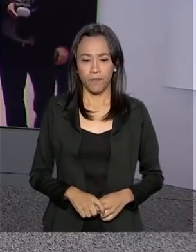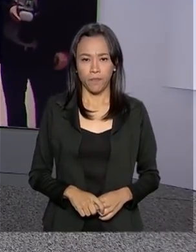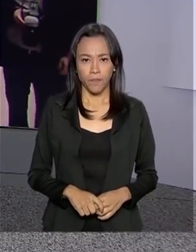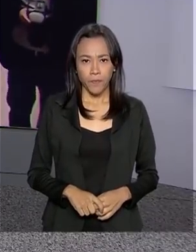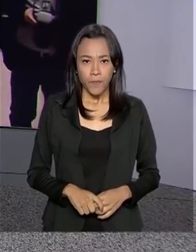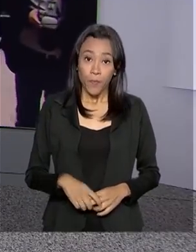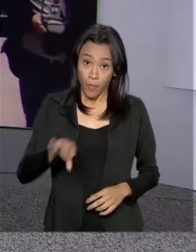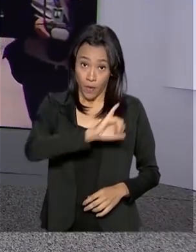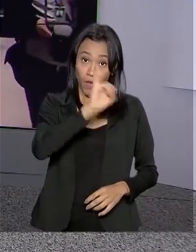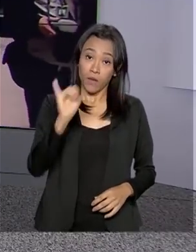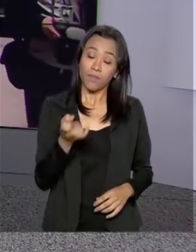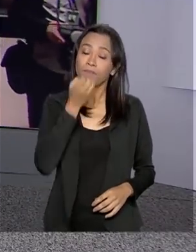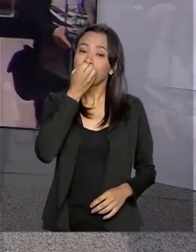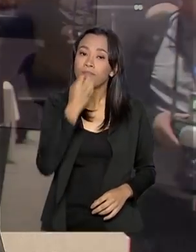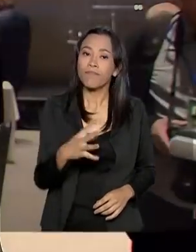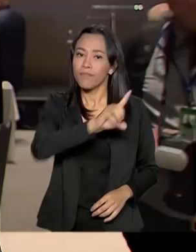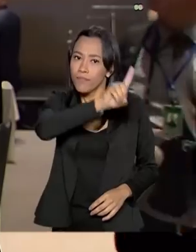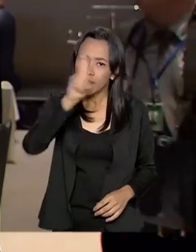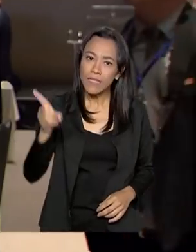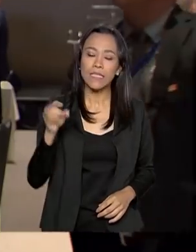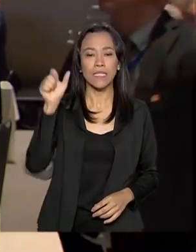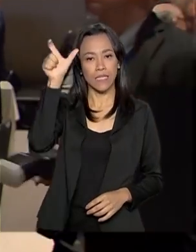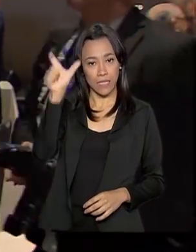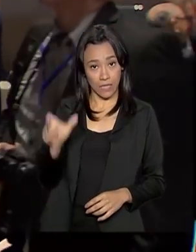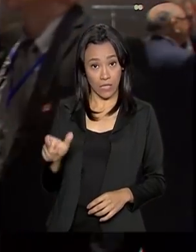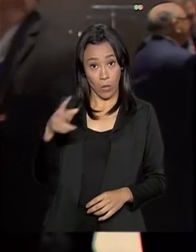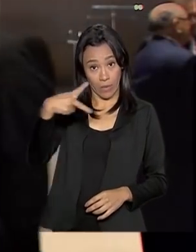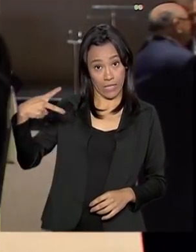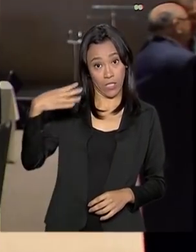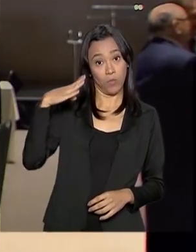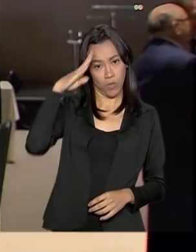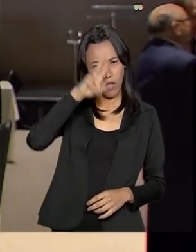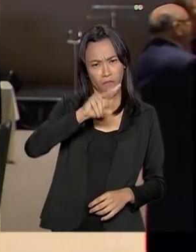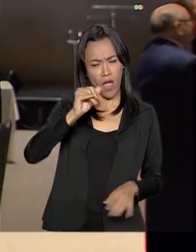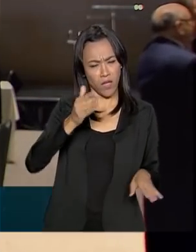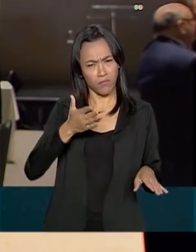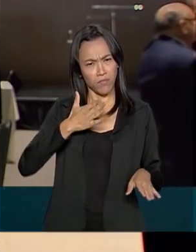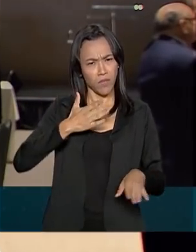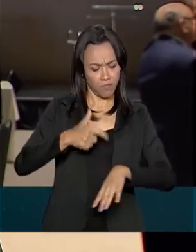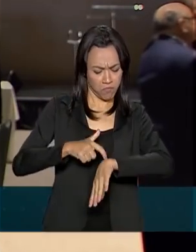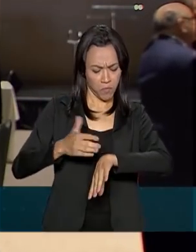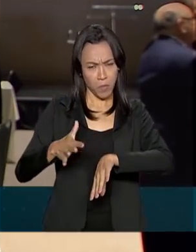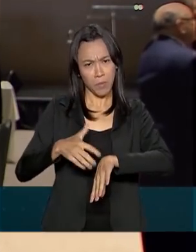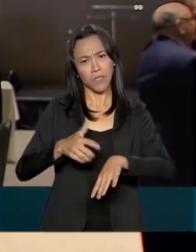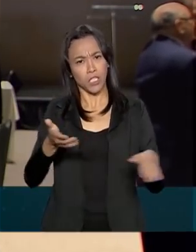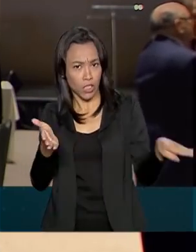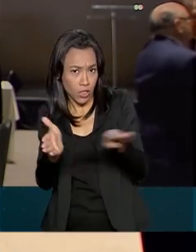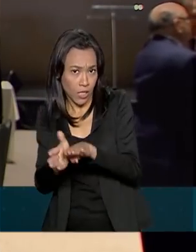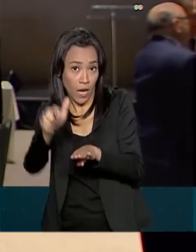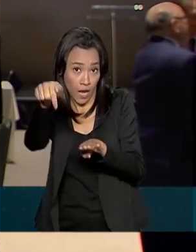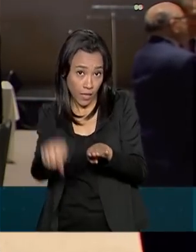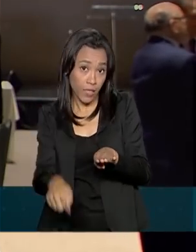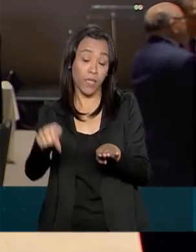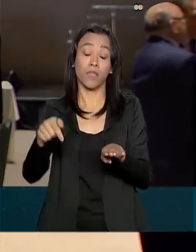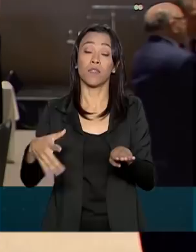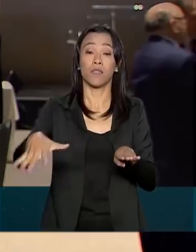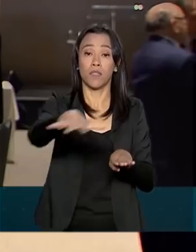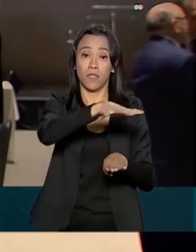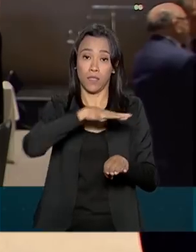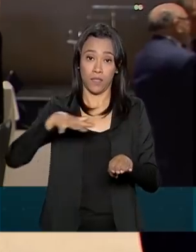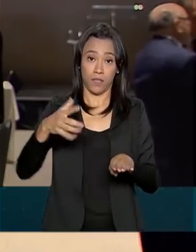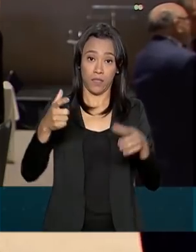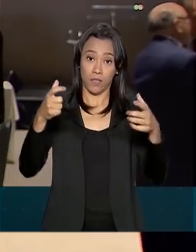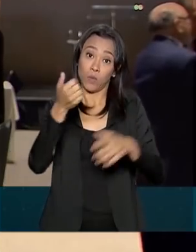Olá, Mara, bom dia. O presidente Jair Bolsonaro deve chegar a qualquer momento nesse hotel que fica na Barra da Tijuca, Zona Oeste do Rio de Janeiro, para